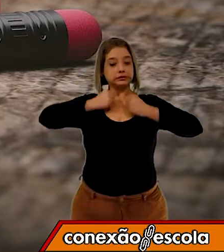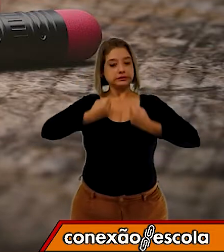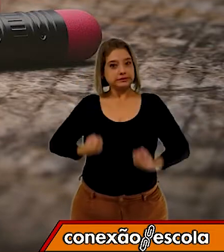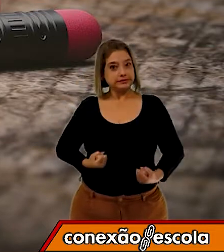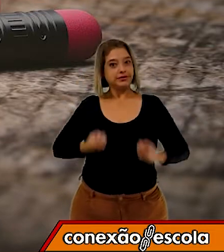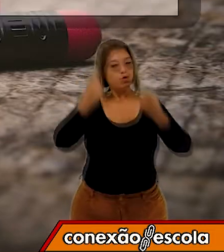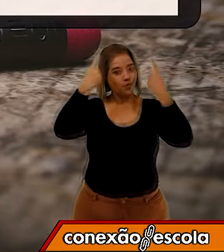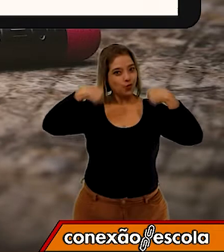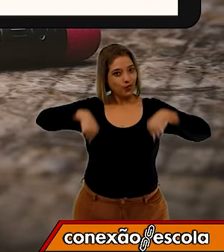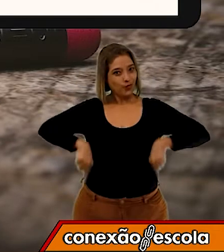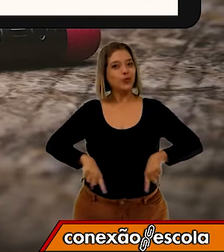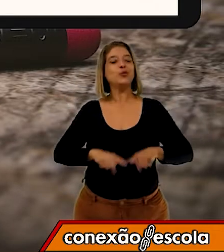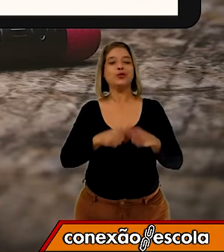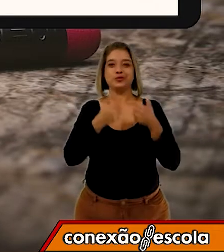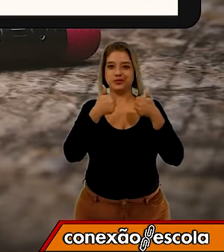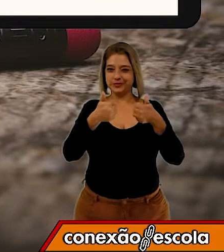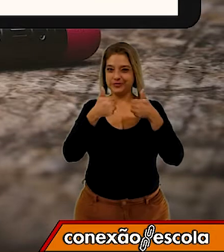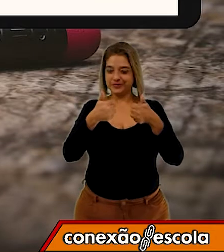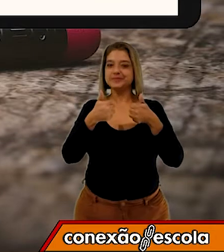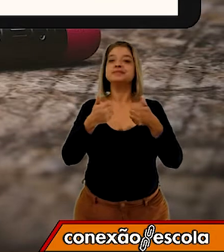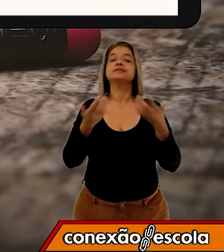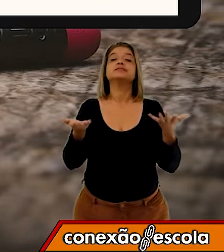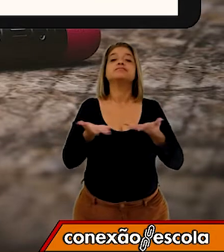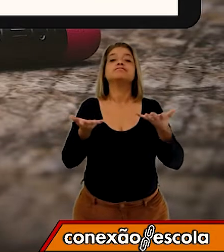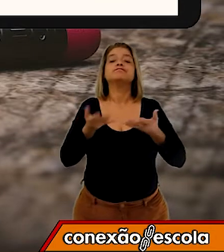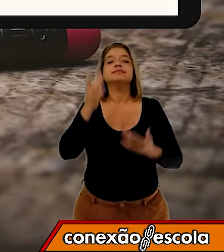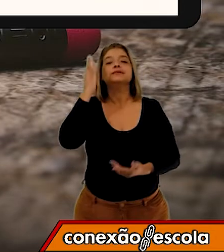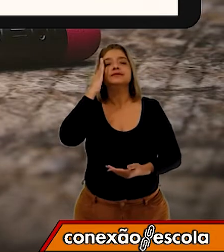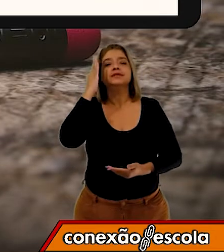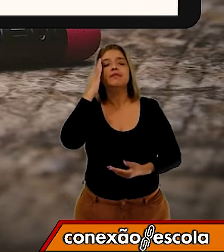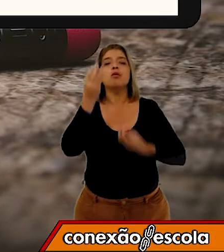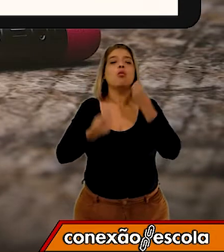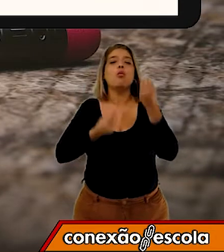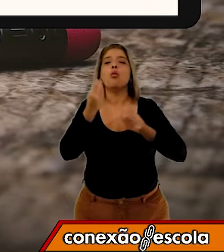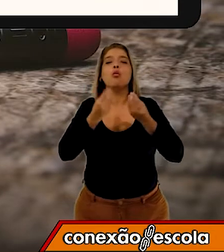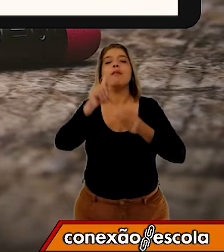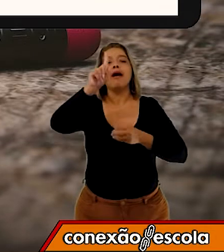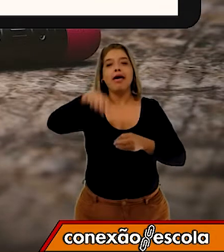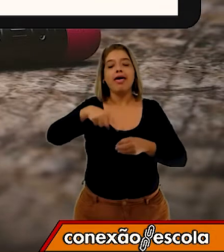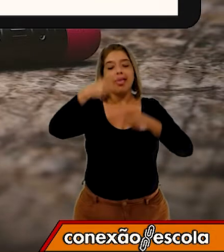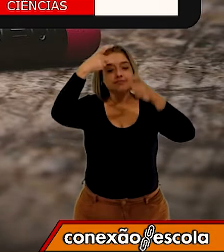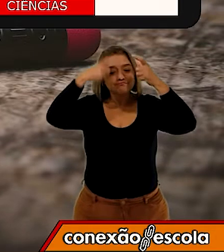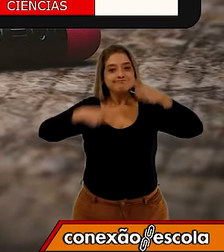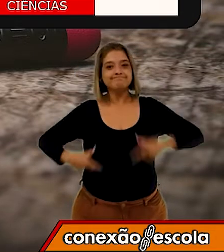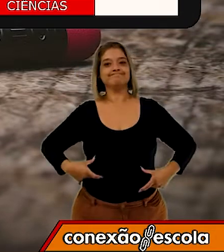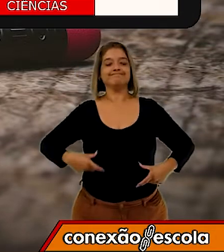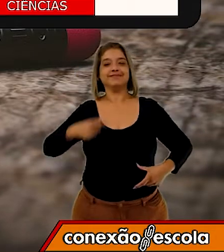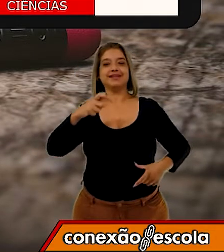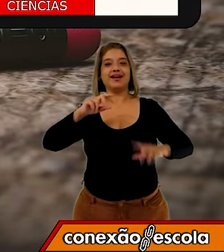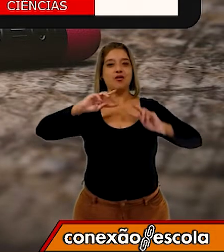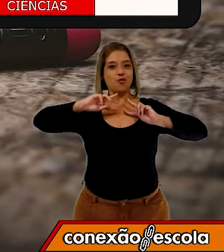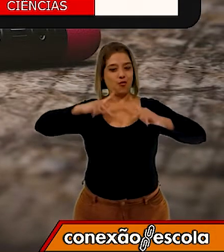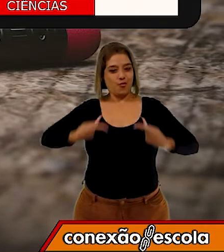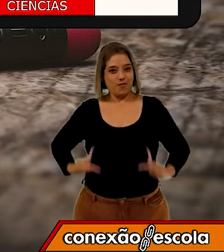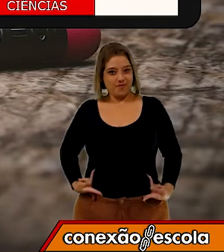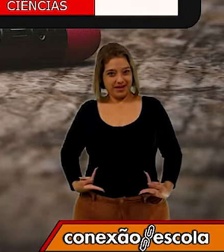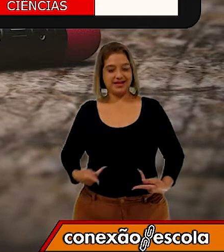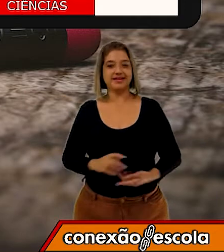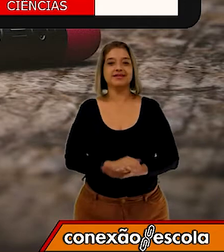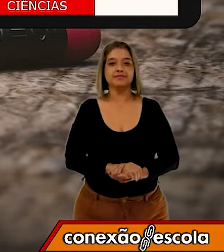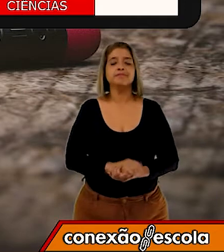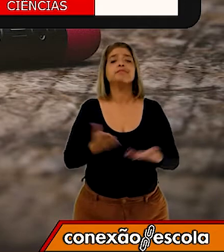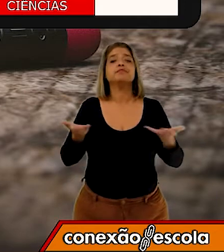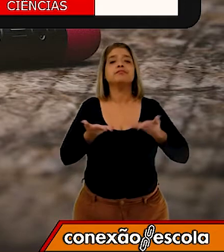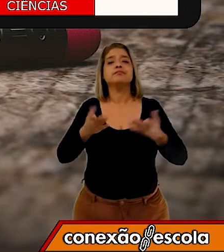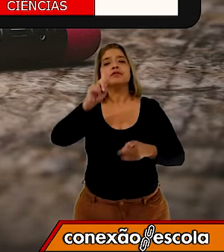humano, ok? Vamos saber um pouquinho mais sobre a nossa máquina humana. Hoje vamos falar sobre alguns